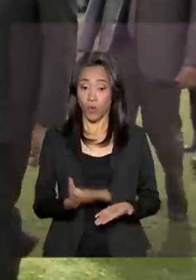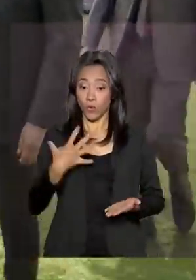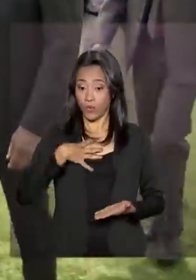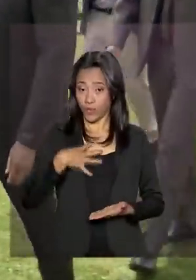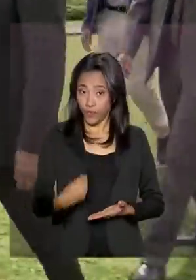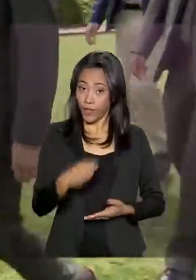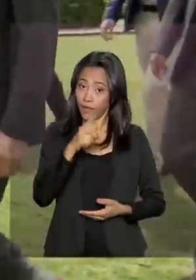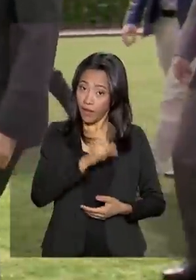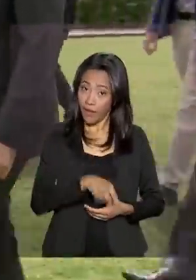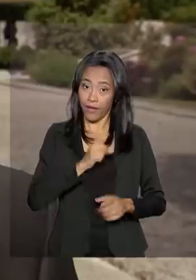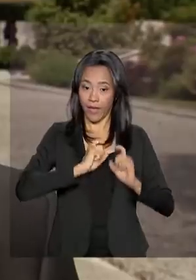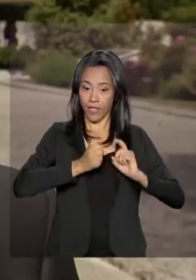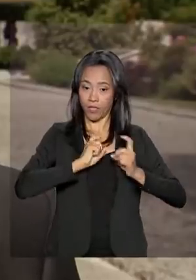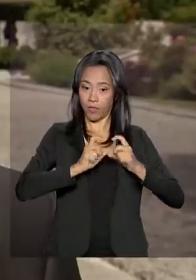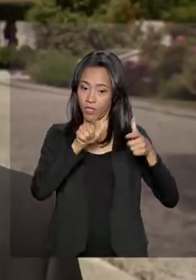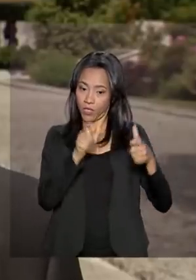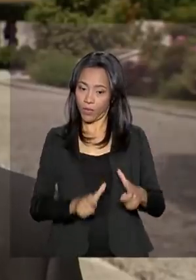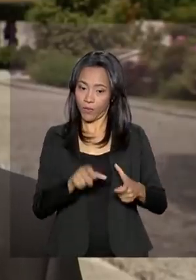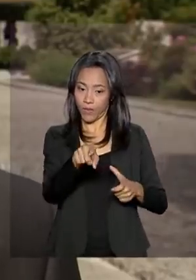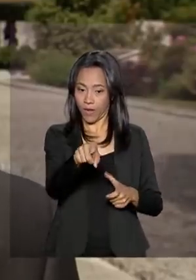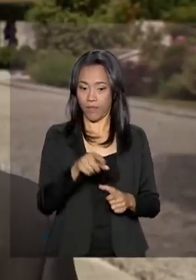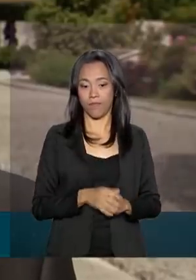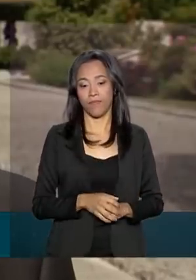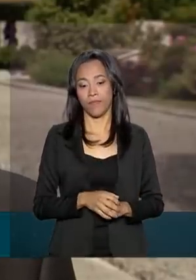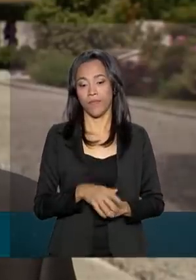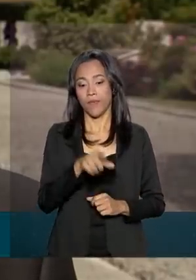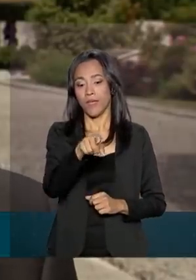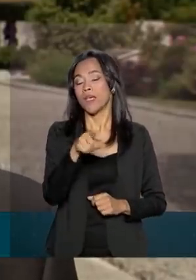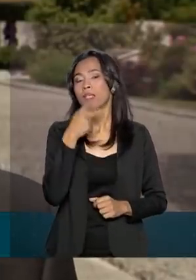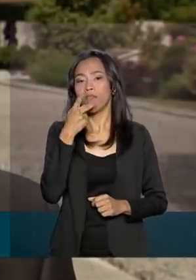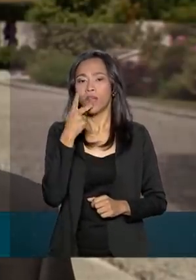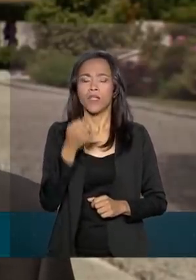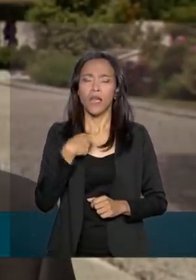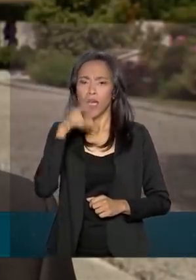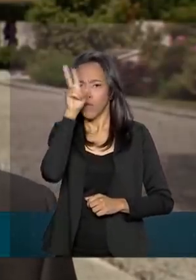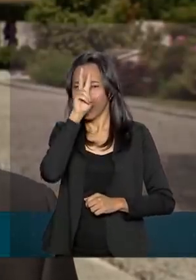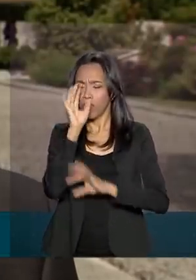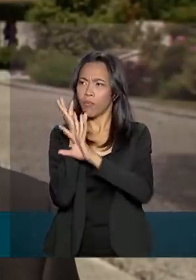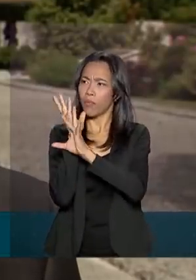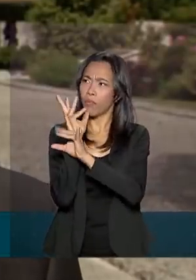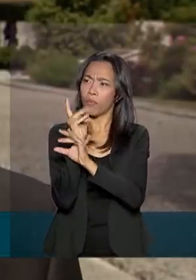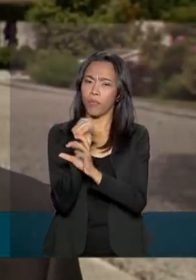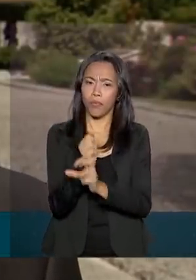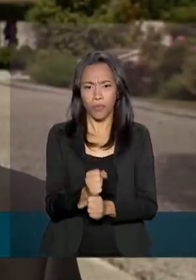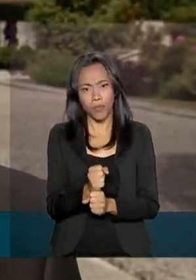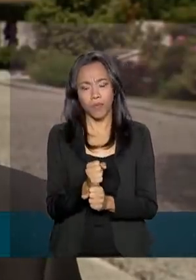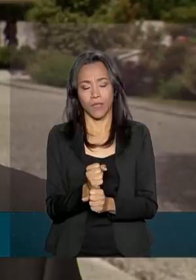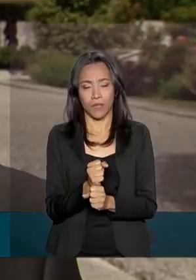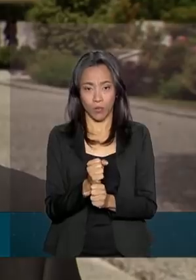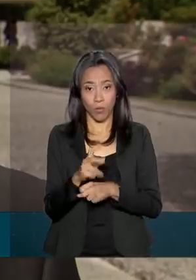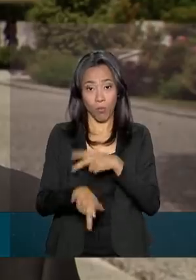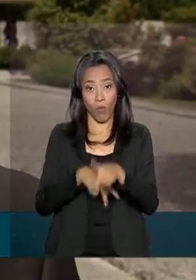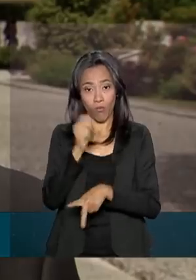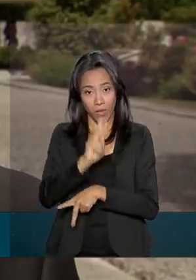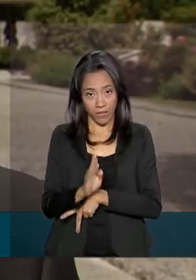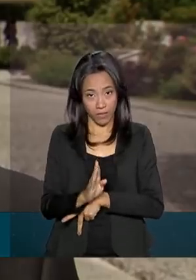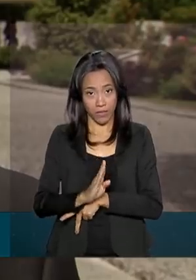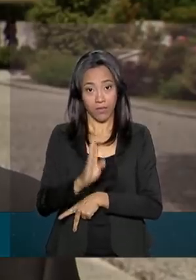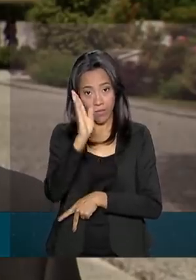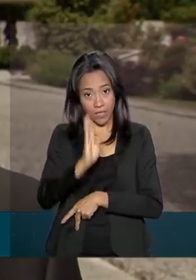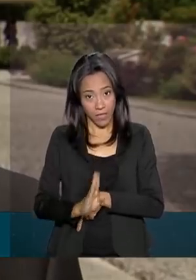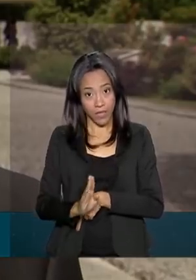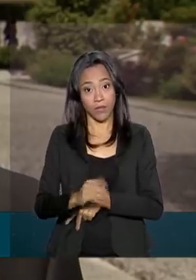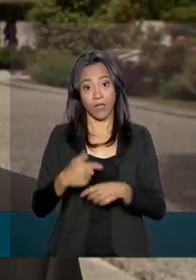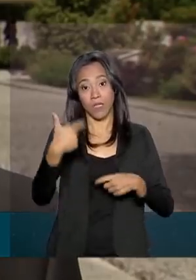administra o local. O grande legado deixado pelos brasileiros durante a Segunda Guerra Mundial foi a